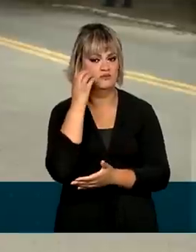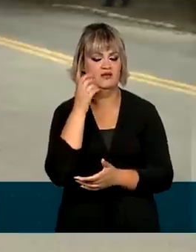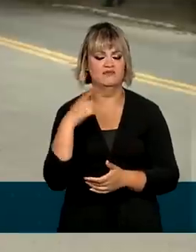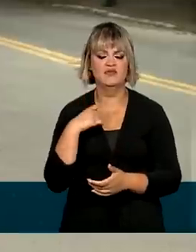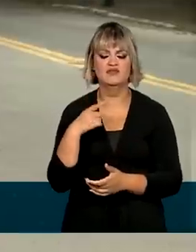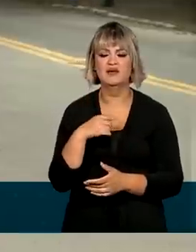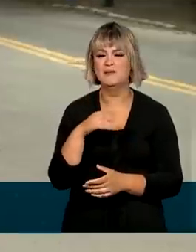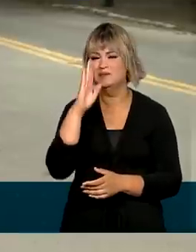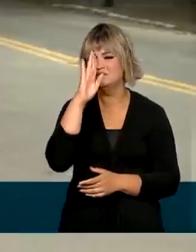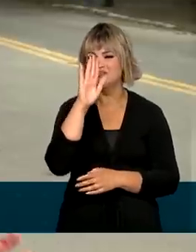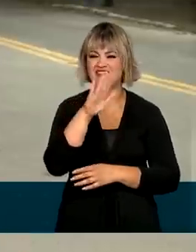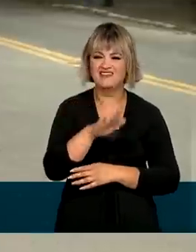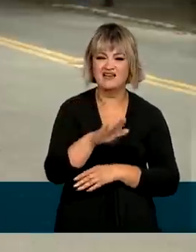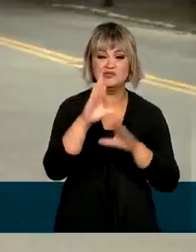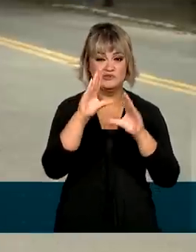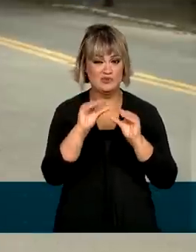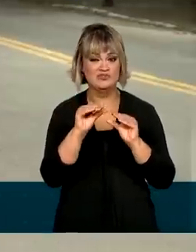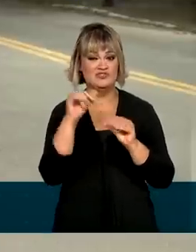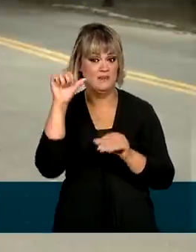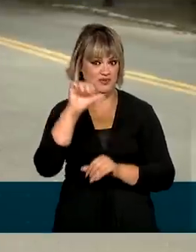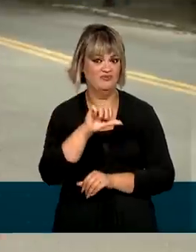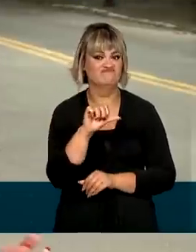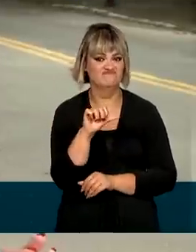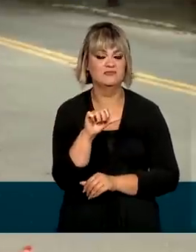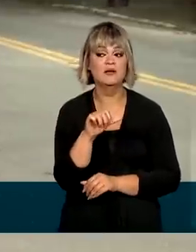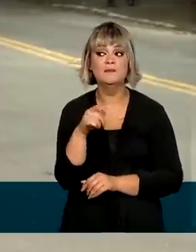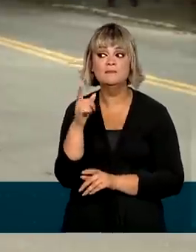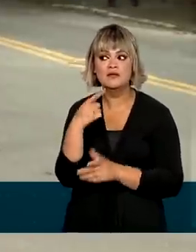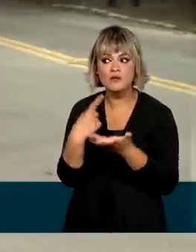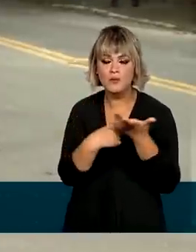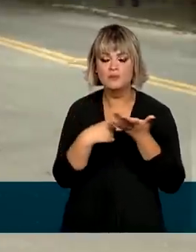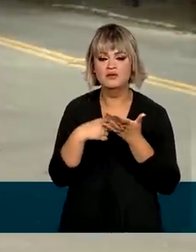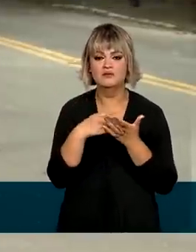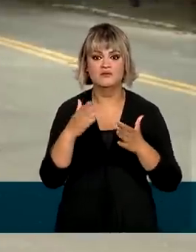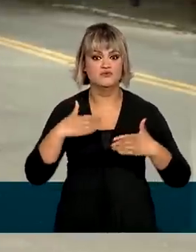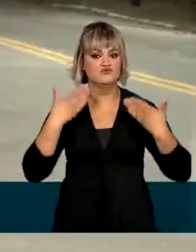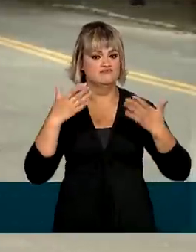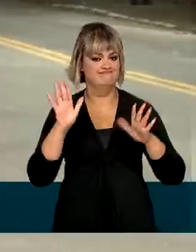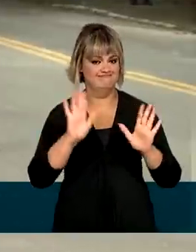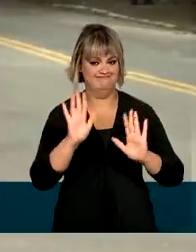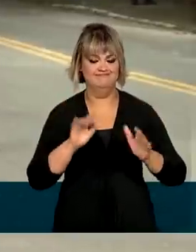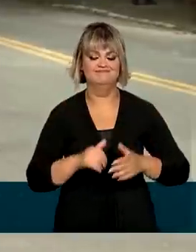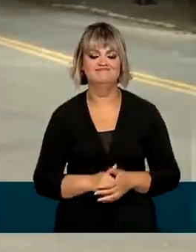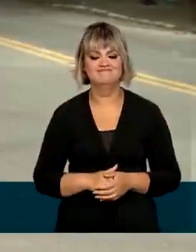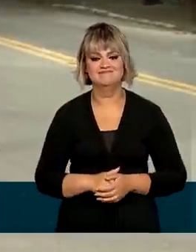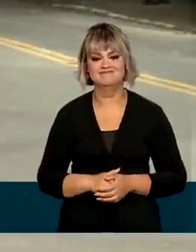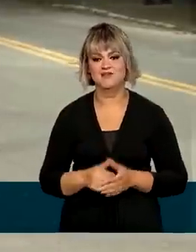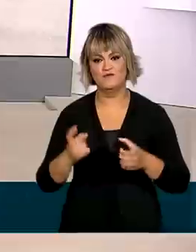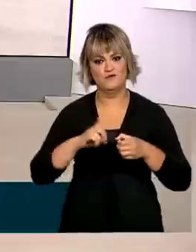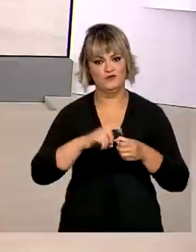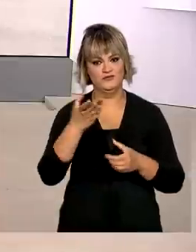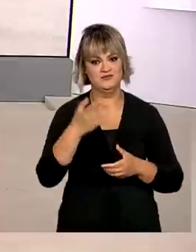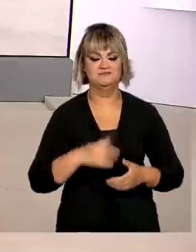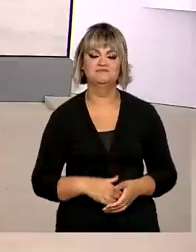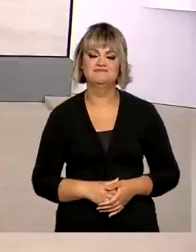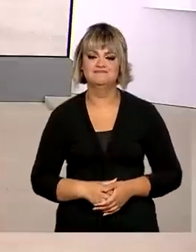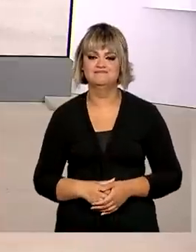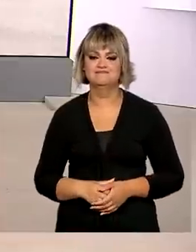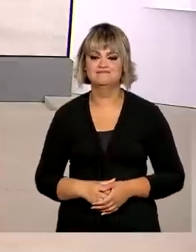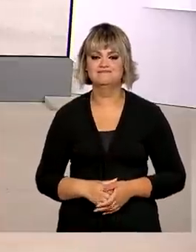Fizinho da tarde e início da noite, para todo mundo se organizar e ninguém ser pego de surpresa. Mário, volto com você aí no estúdio.